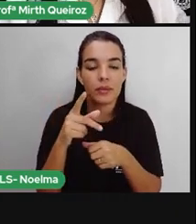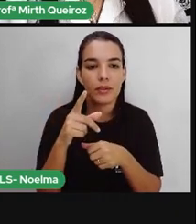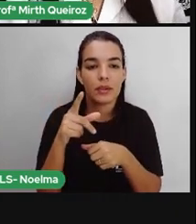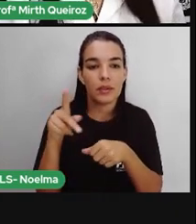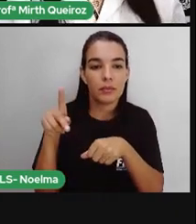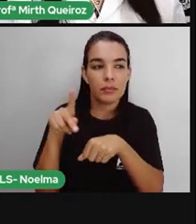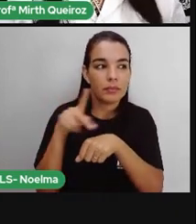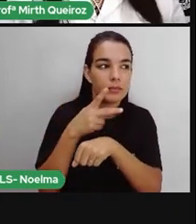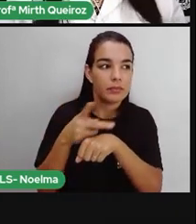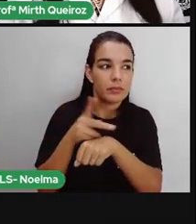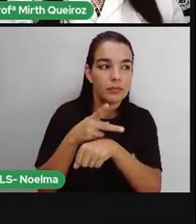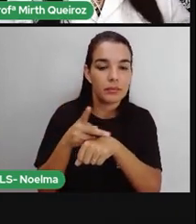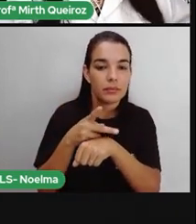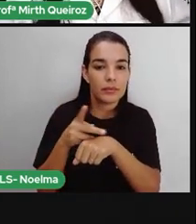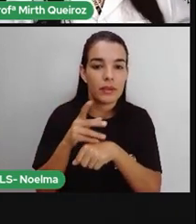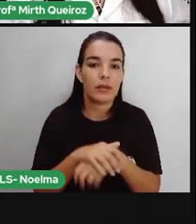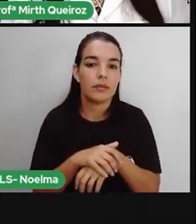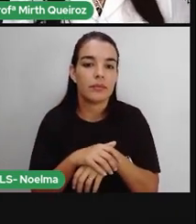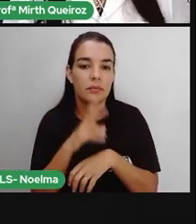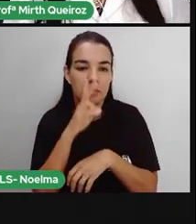né? De Cuiabá, capital do Mato Grosso.